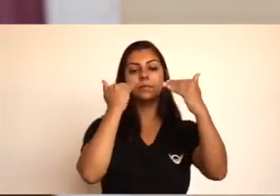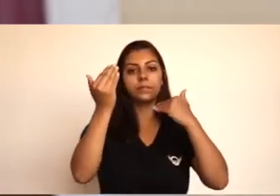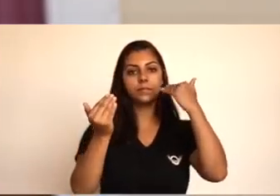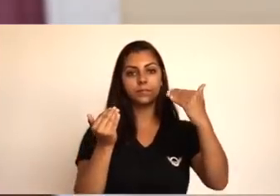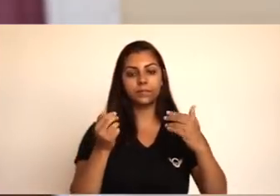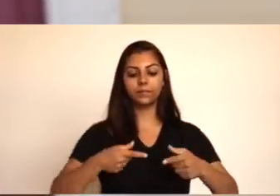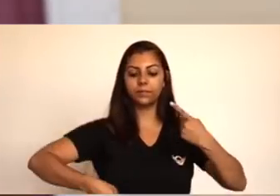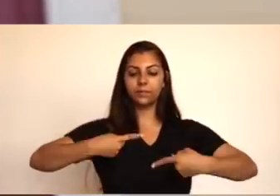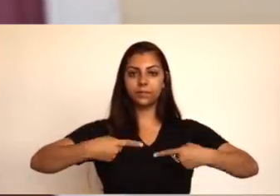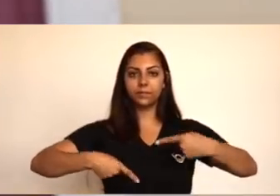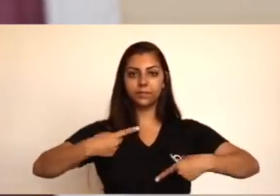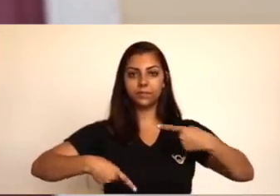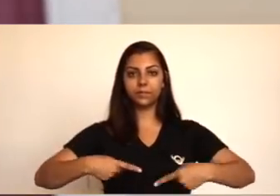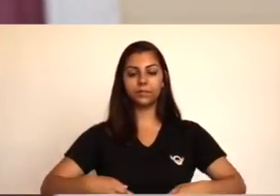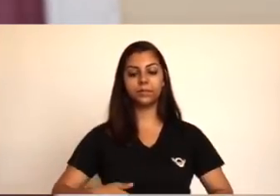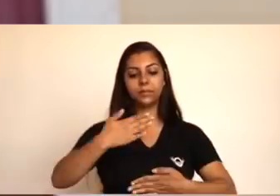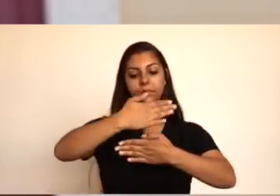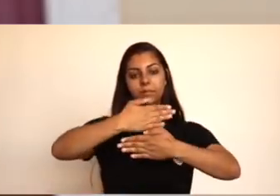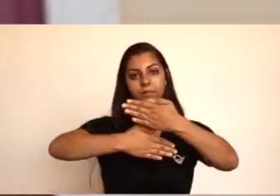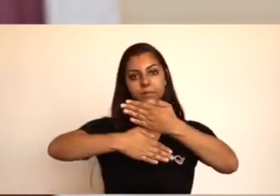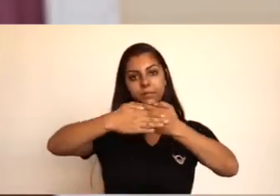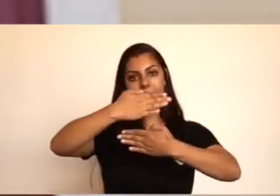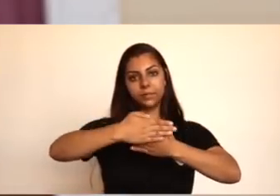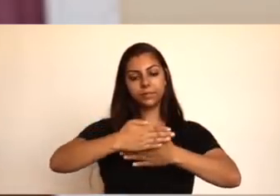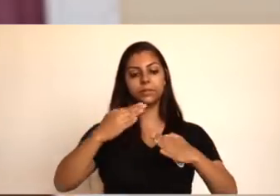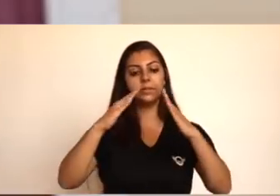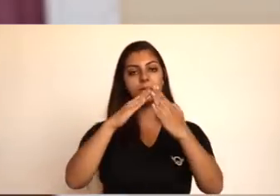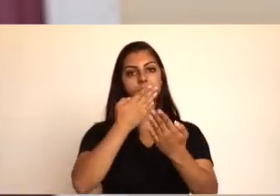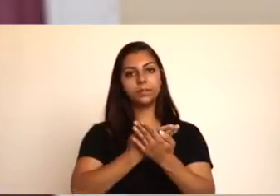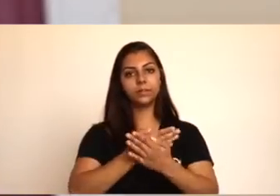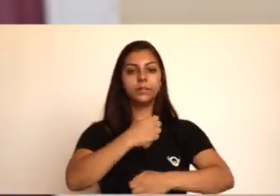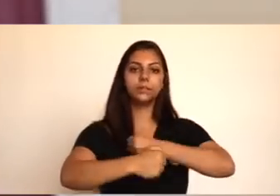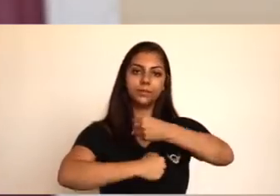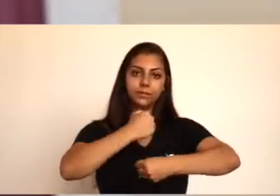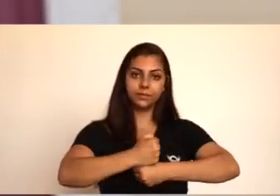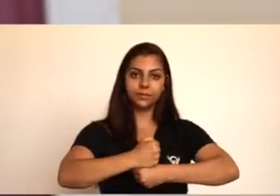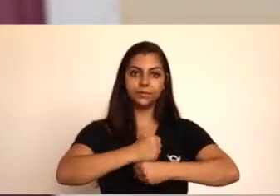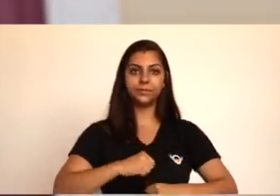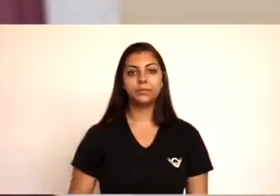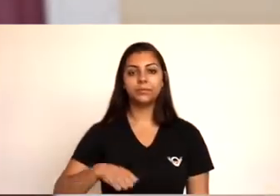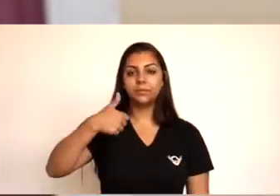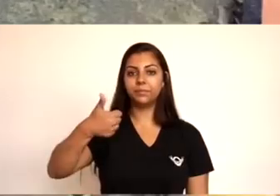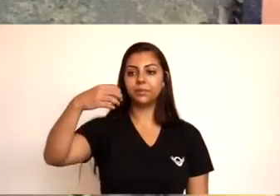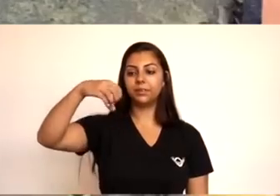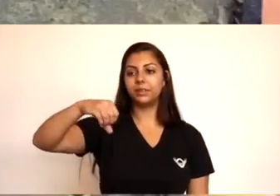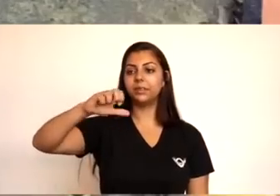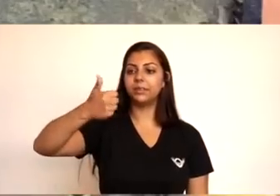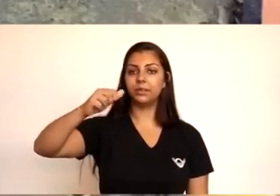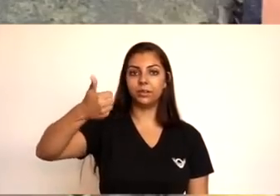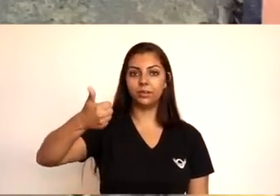O colégio era chamado Grupo Escolar Edmundo Trente, em homenagem ao líder político local que teve grande desempenho na construção do prédio.